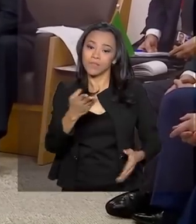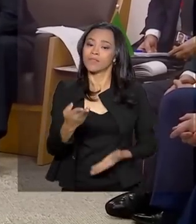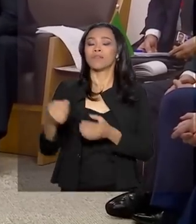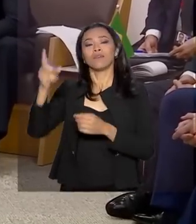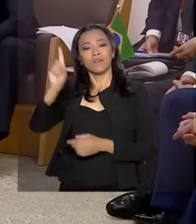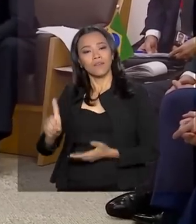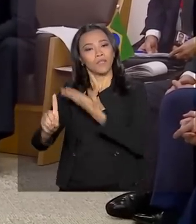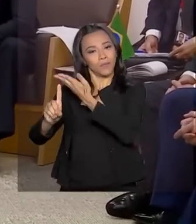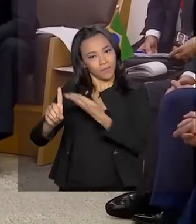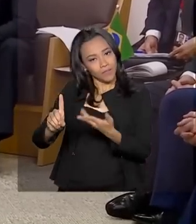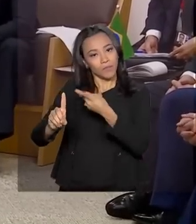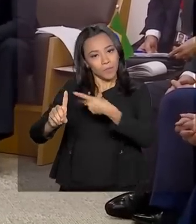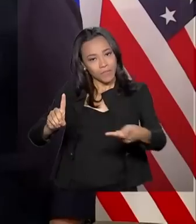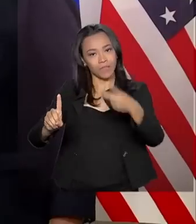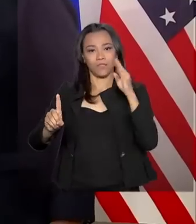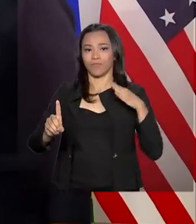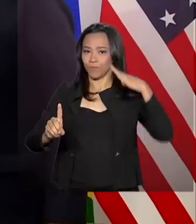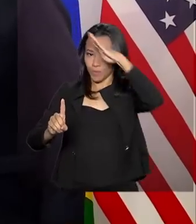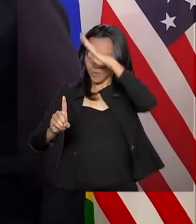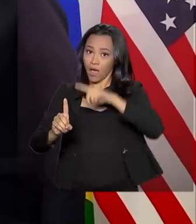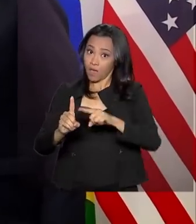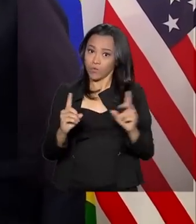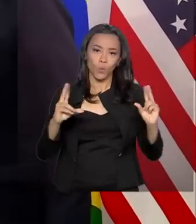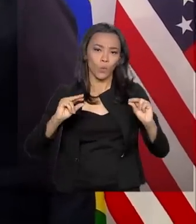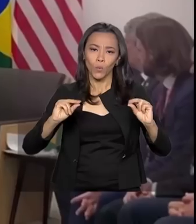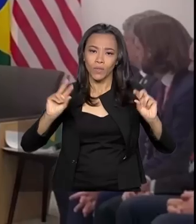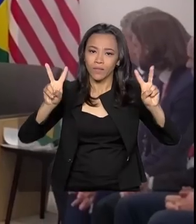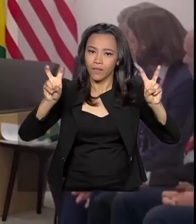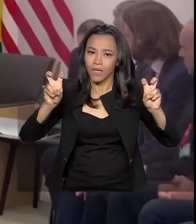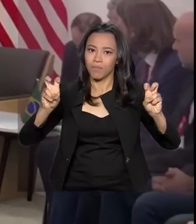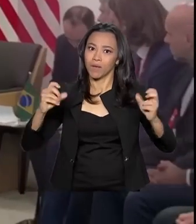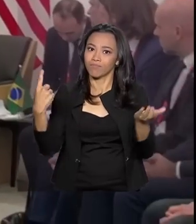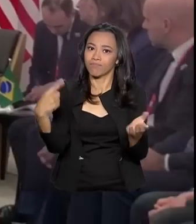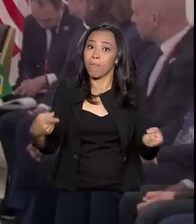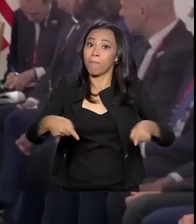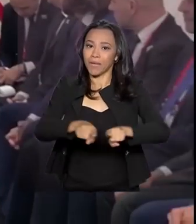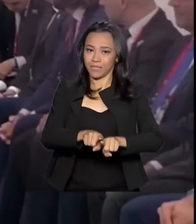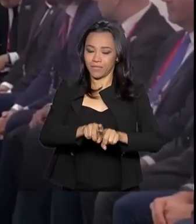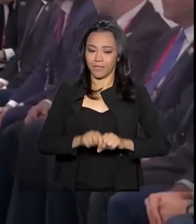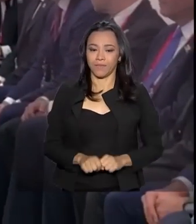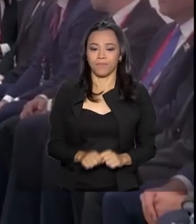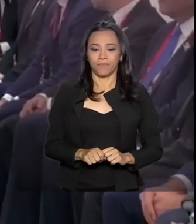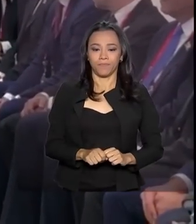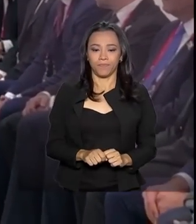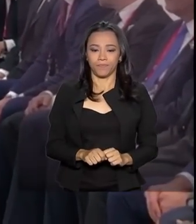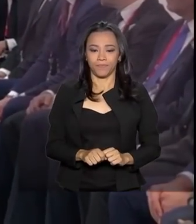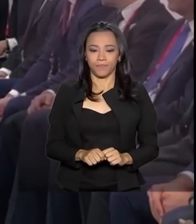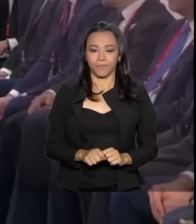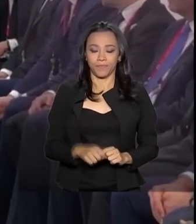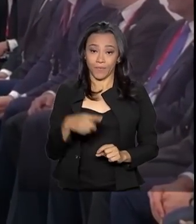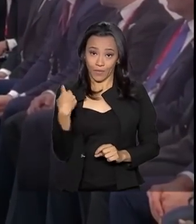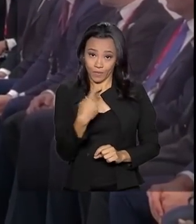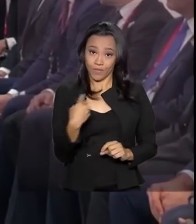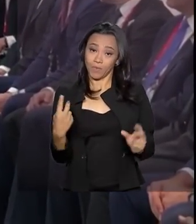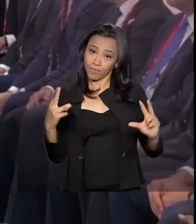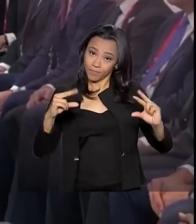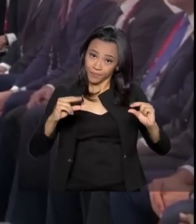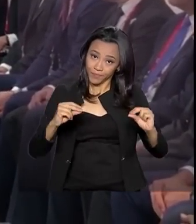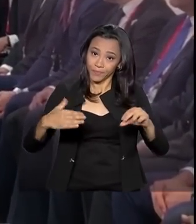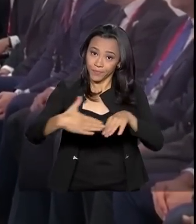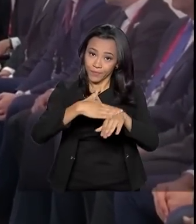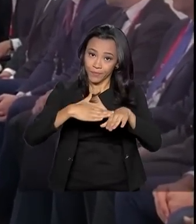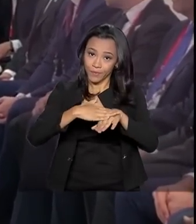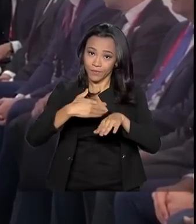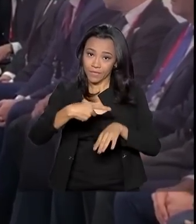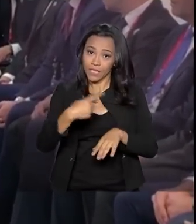Jair Bolsonaro falaram sobre parcerias. Nós estamos à disposição para conversar com o Trump e